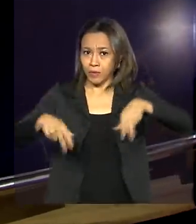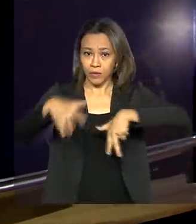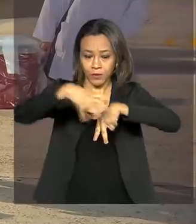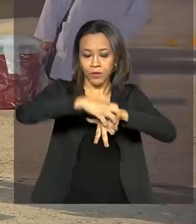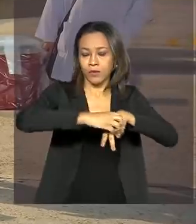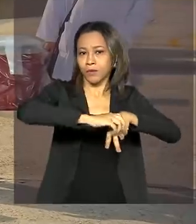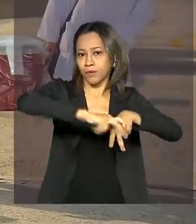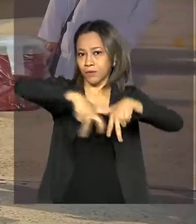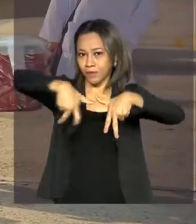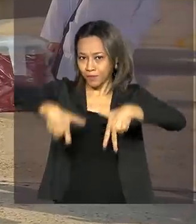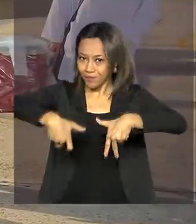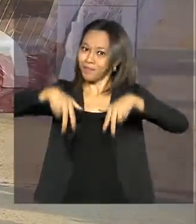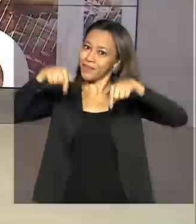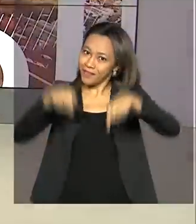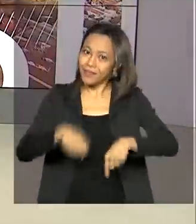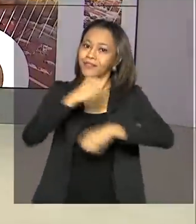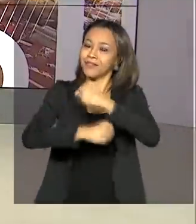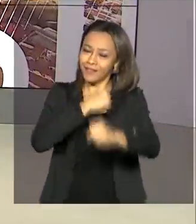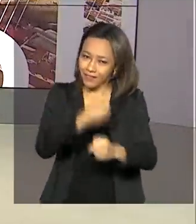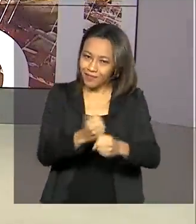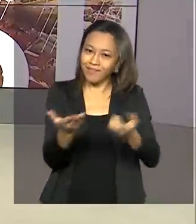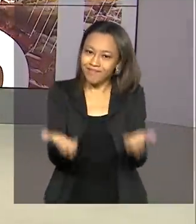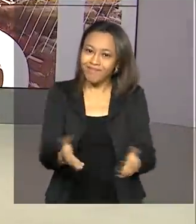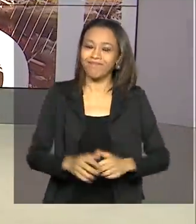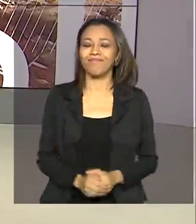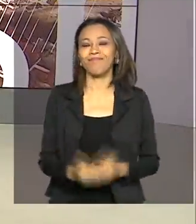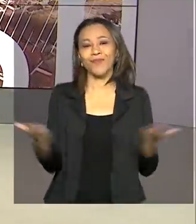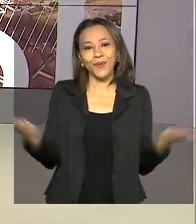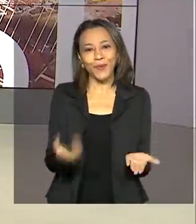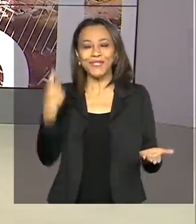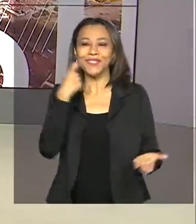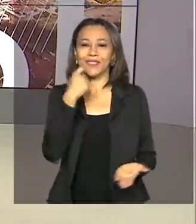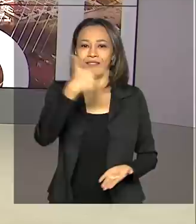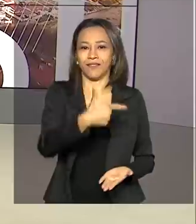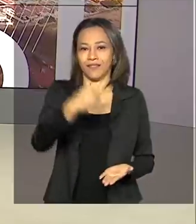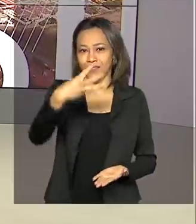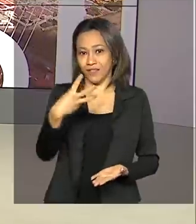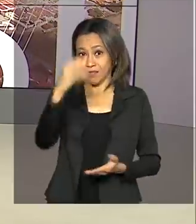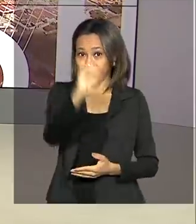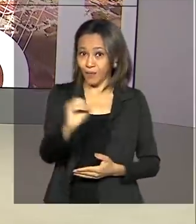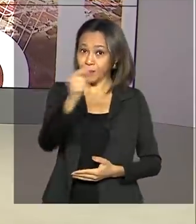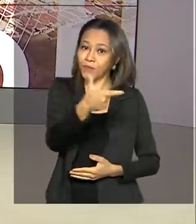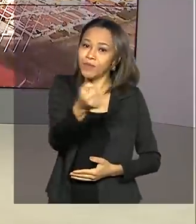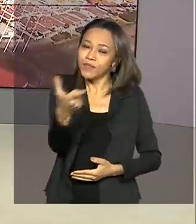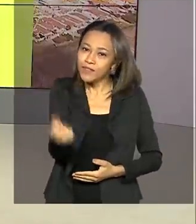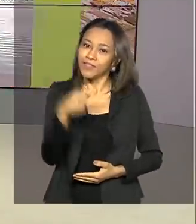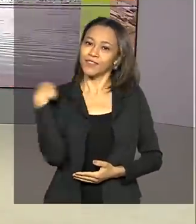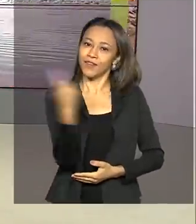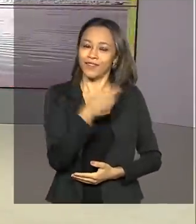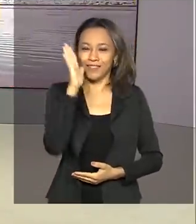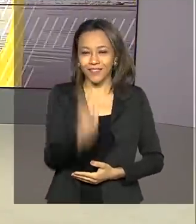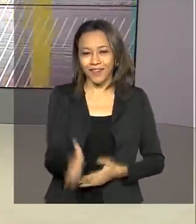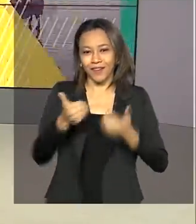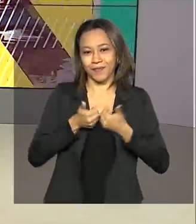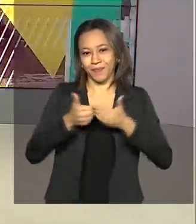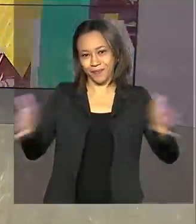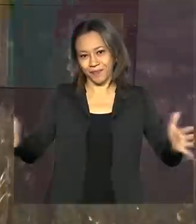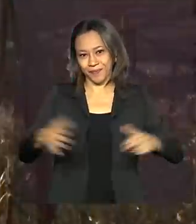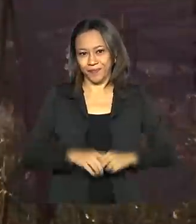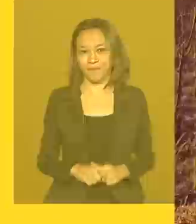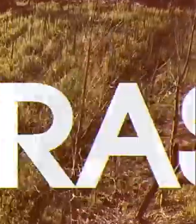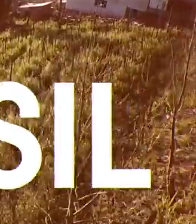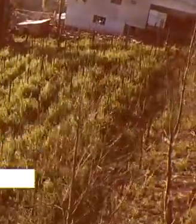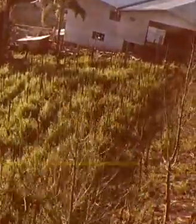transplante neste ano. Sexta-feira, 23 de outubro de 2020, o Brasil em Dia já está no ar.